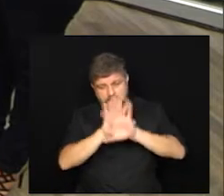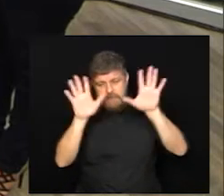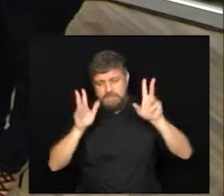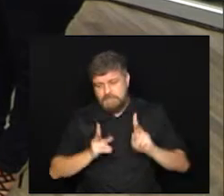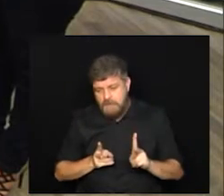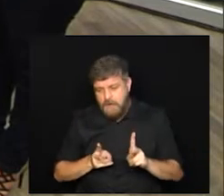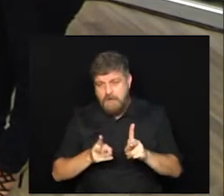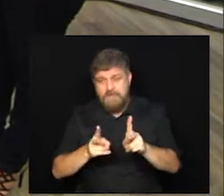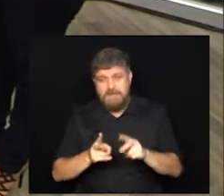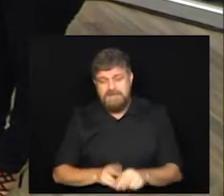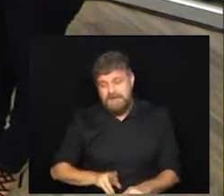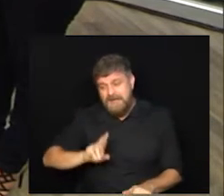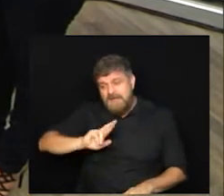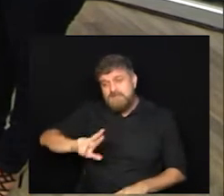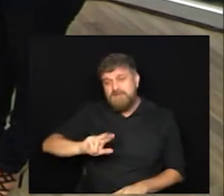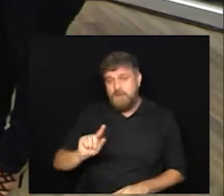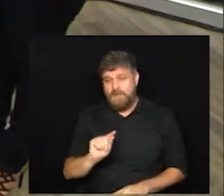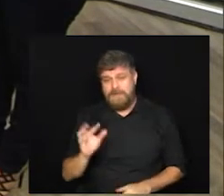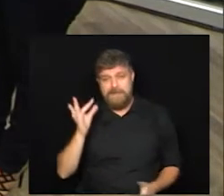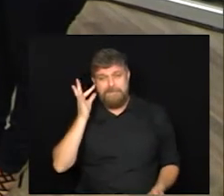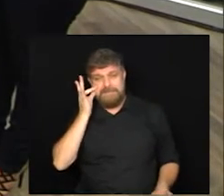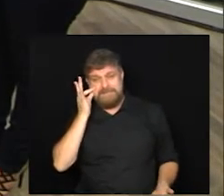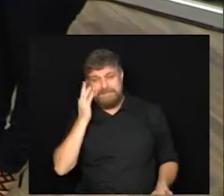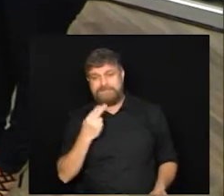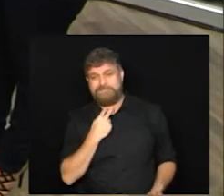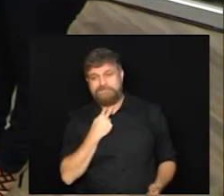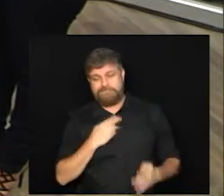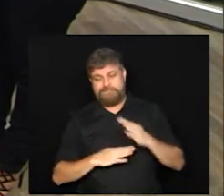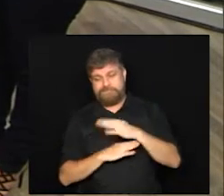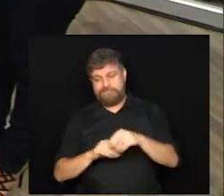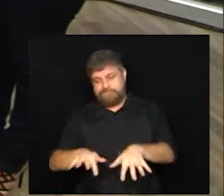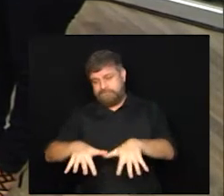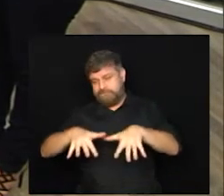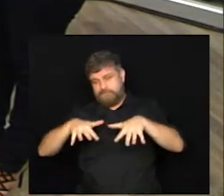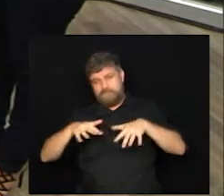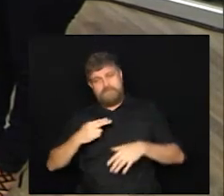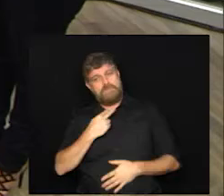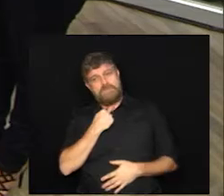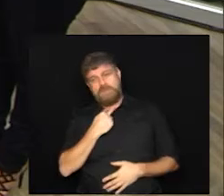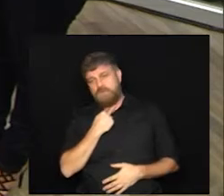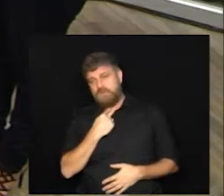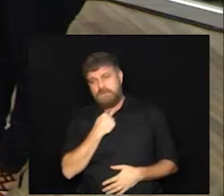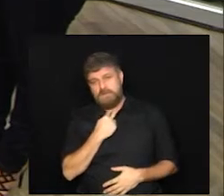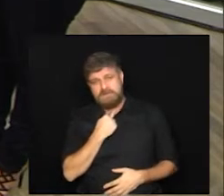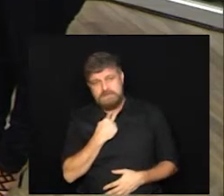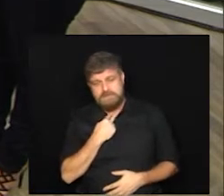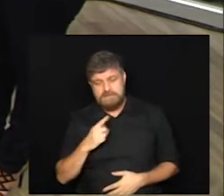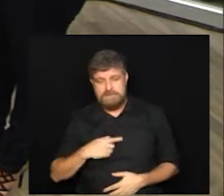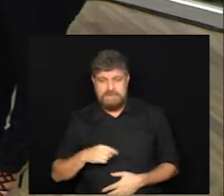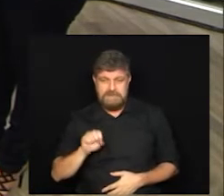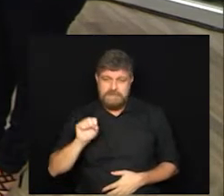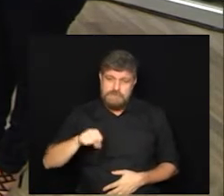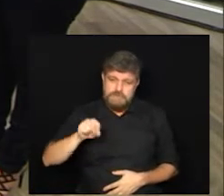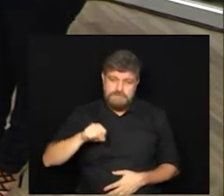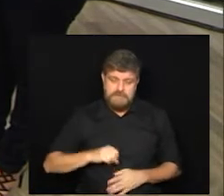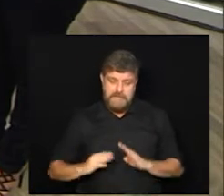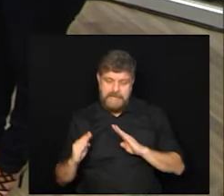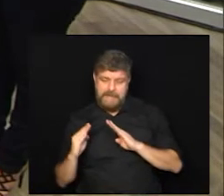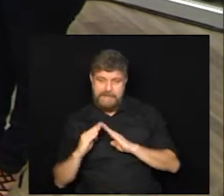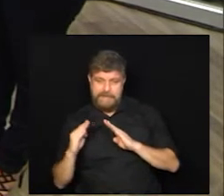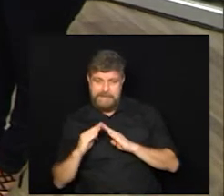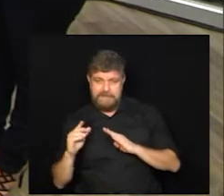continua a única coisa que você que está nos acompanhando não vai mais até o plenário e sim apenas de casa